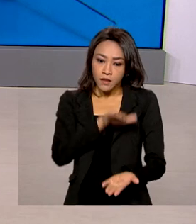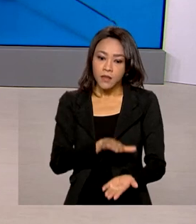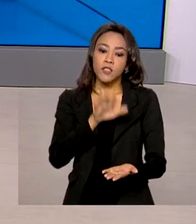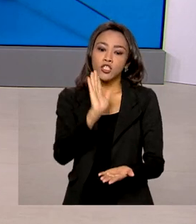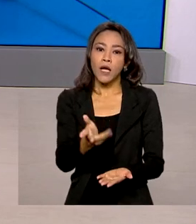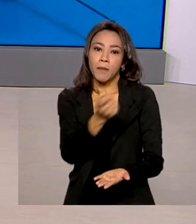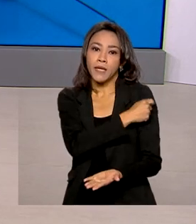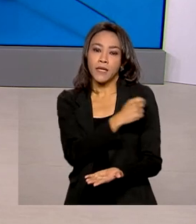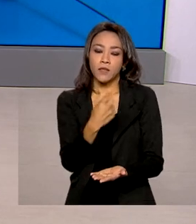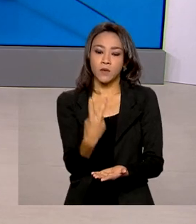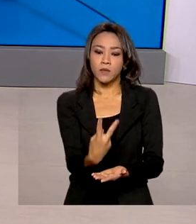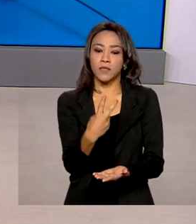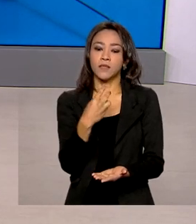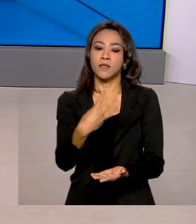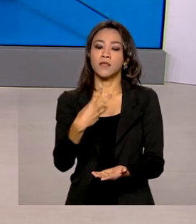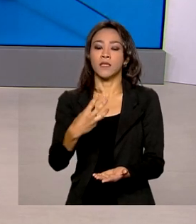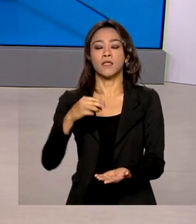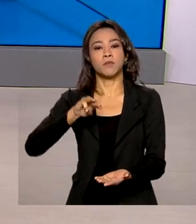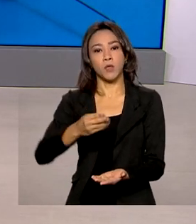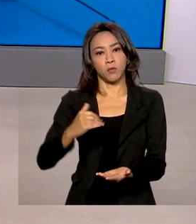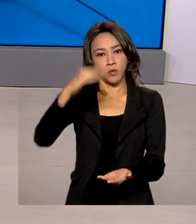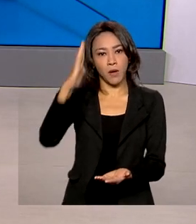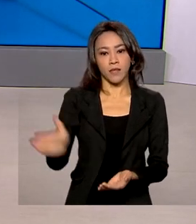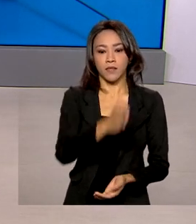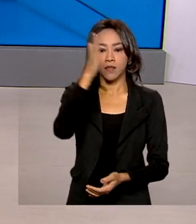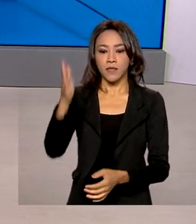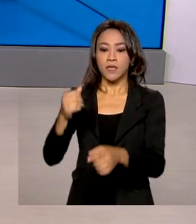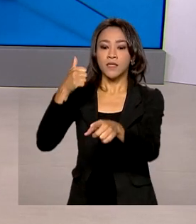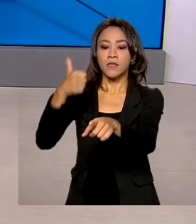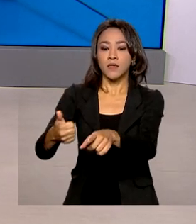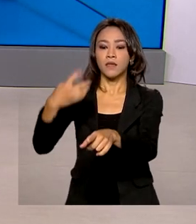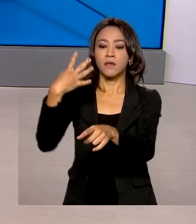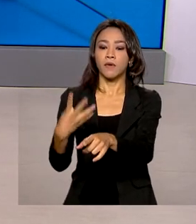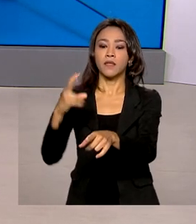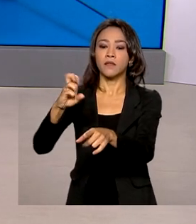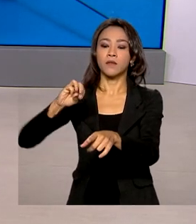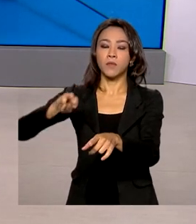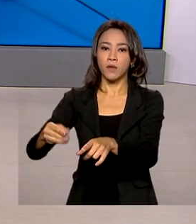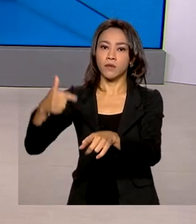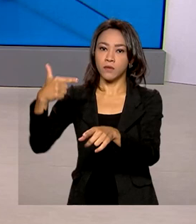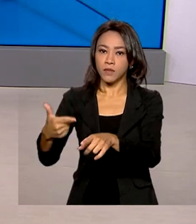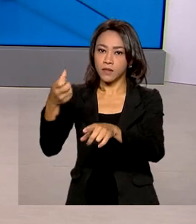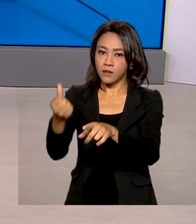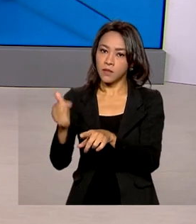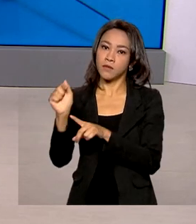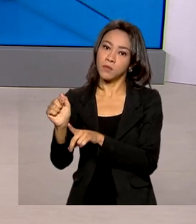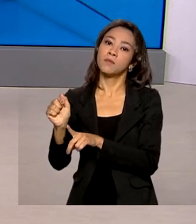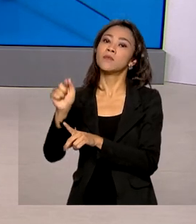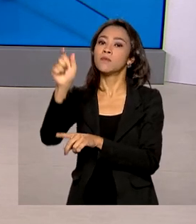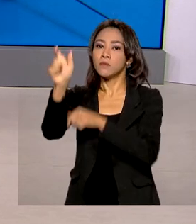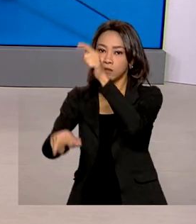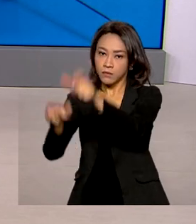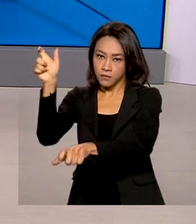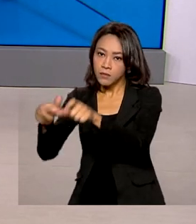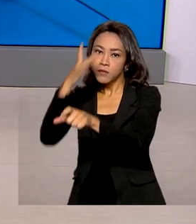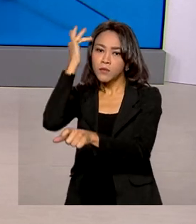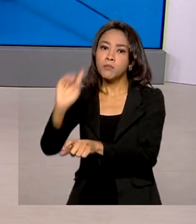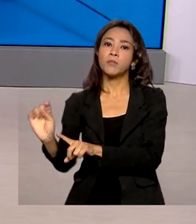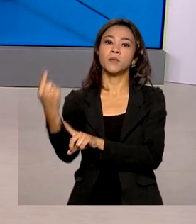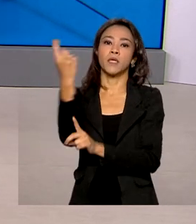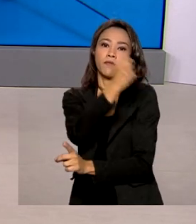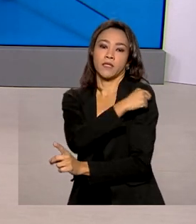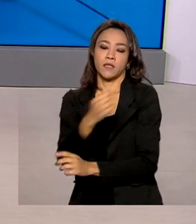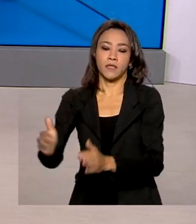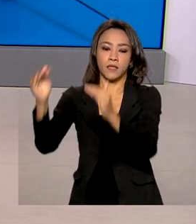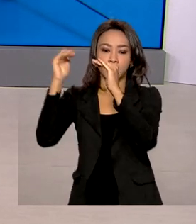233 milhões. 145 milhões 267 mil pessoas tomaram a primeira dose da vacina